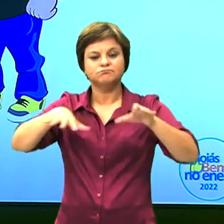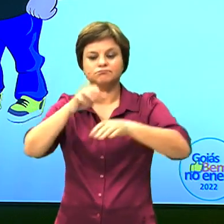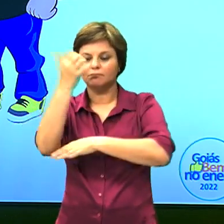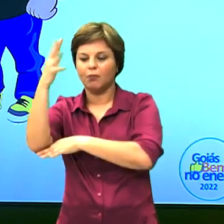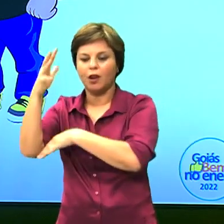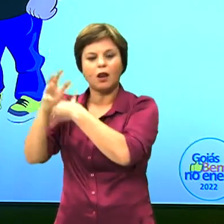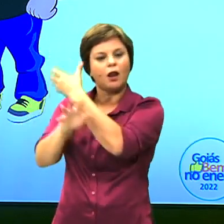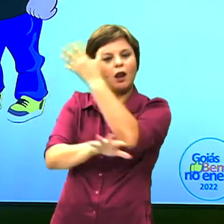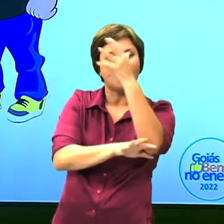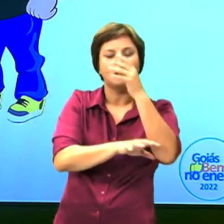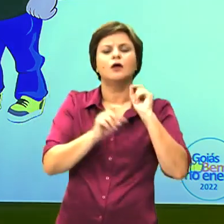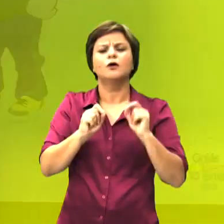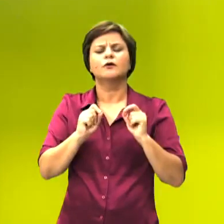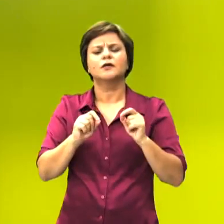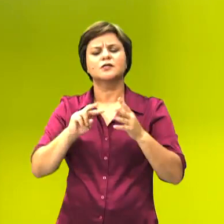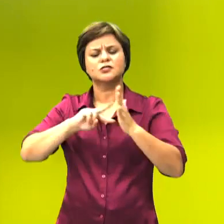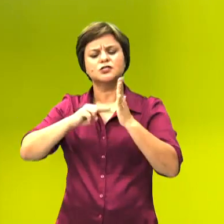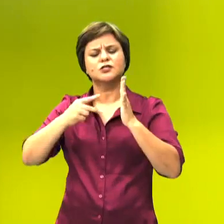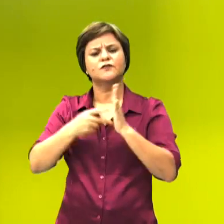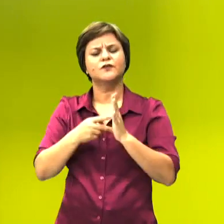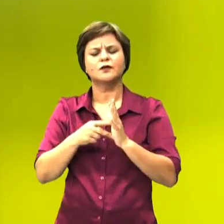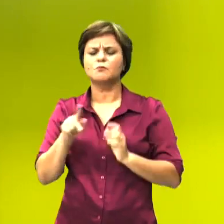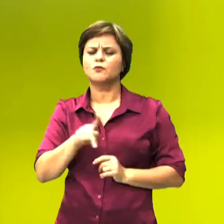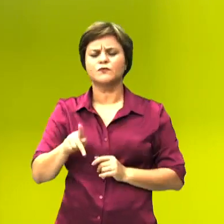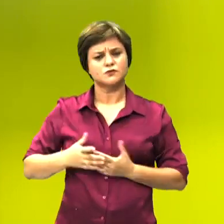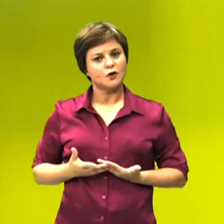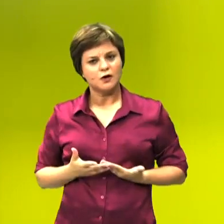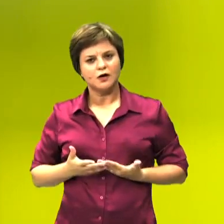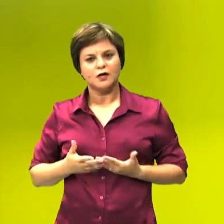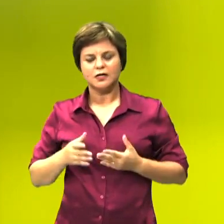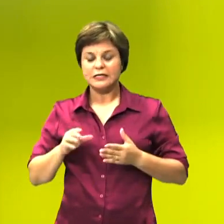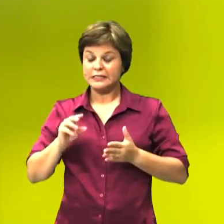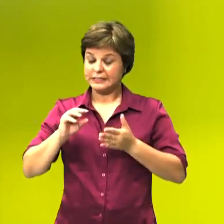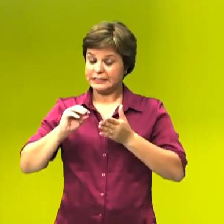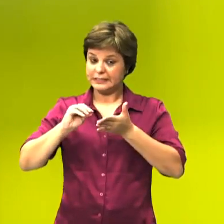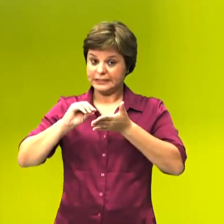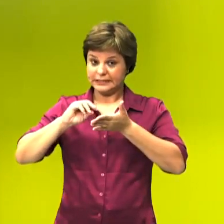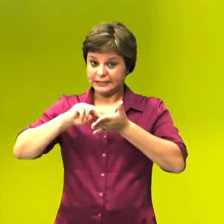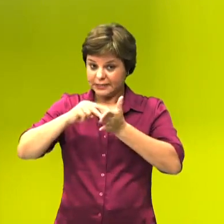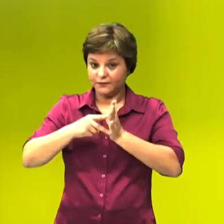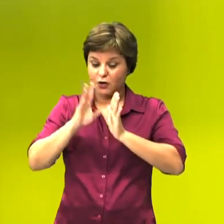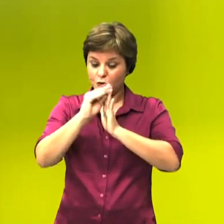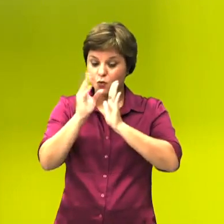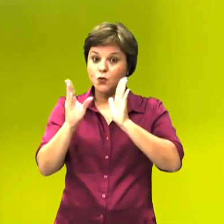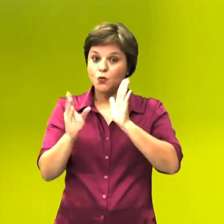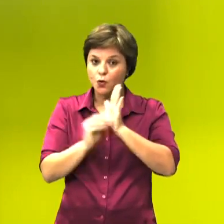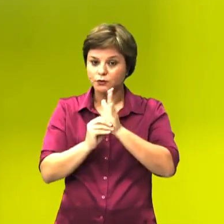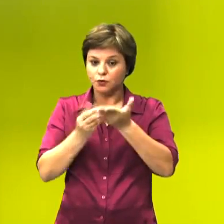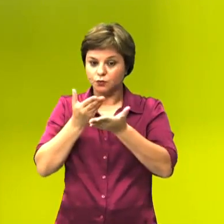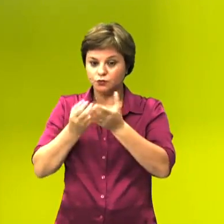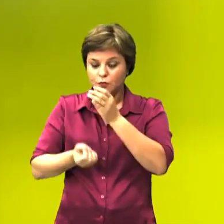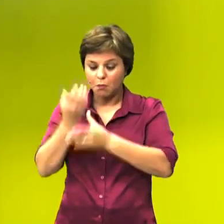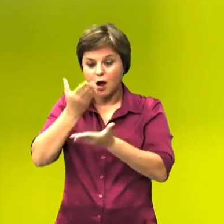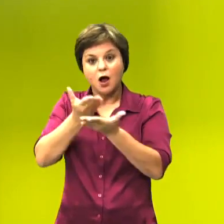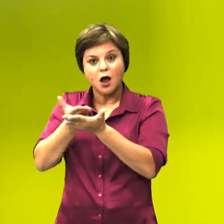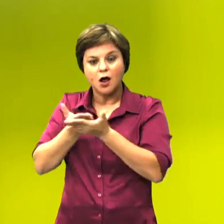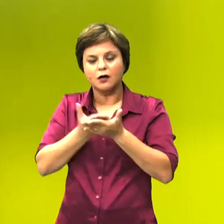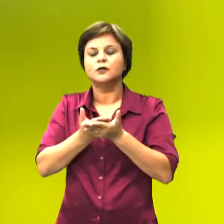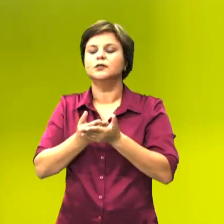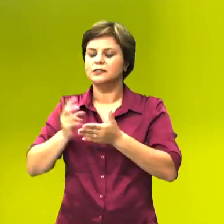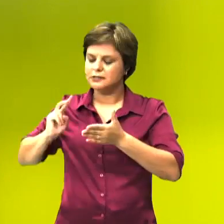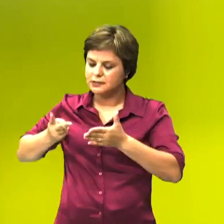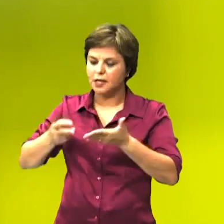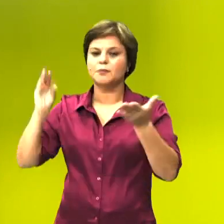significa isso, professor Luiz? Significa que o conteúdo de ecologia é muito recorrente nos últimos